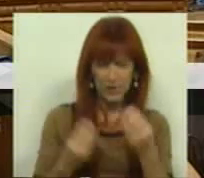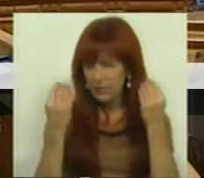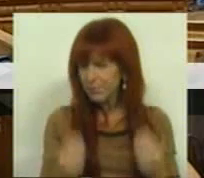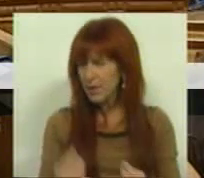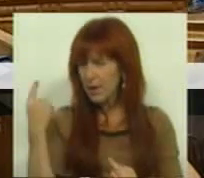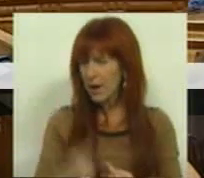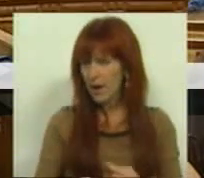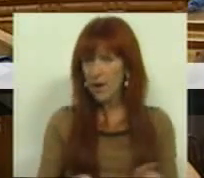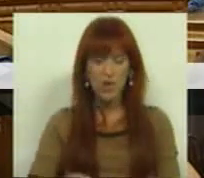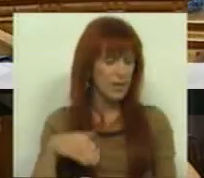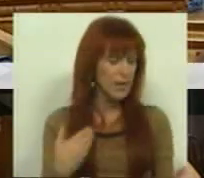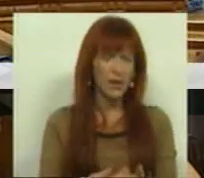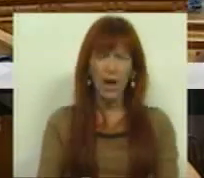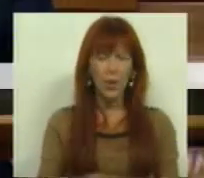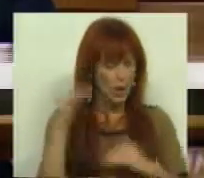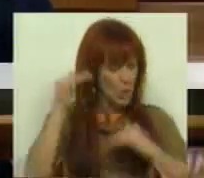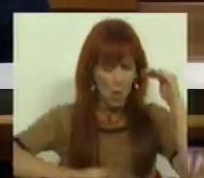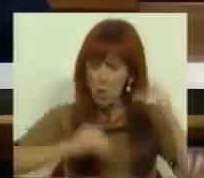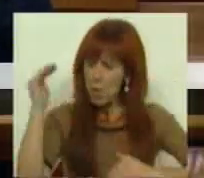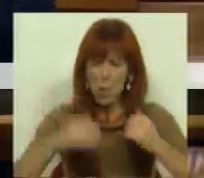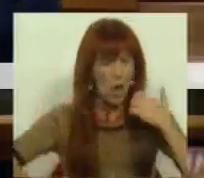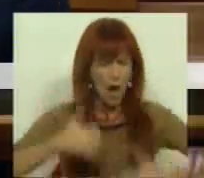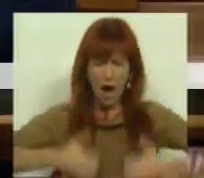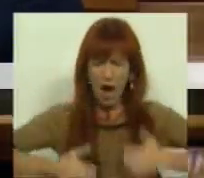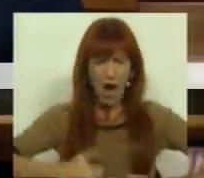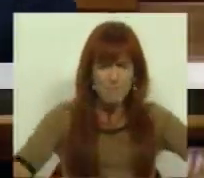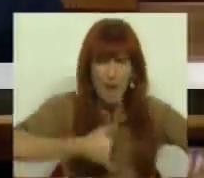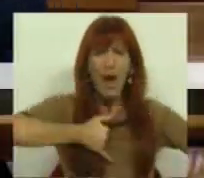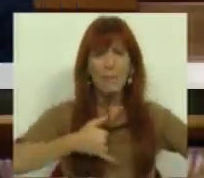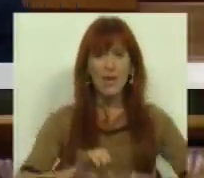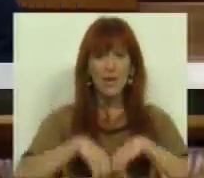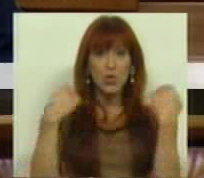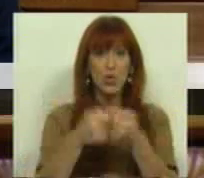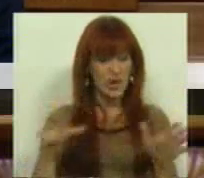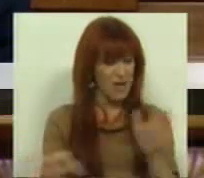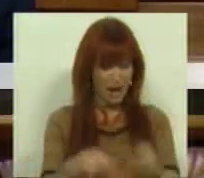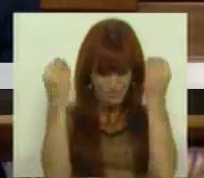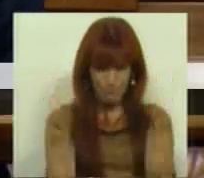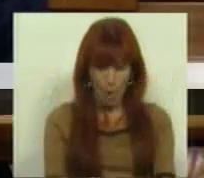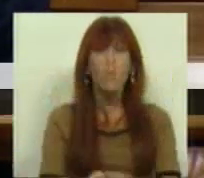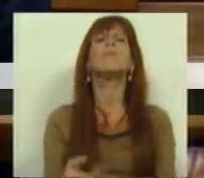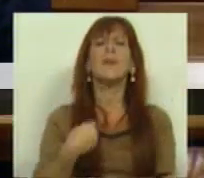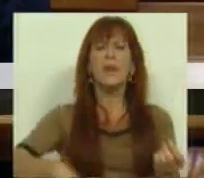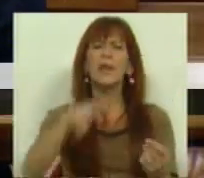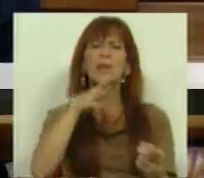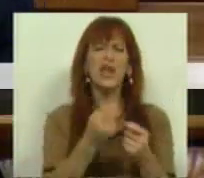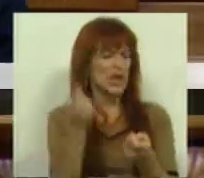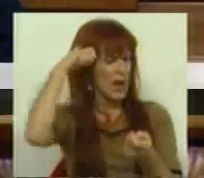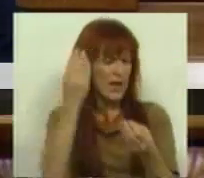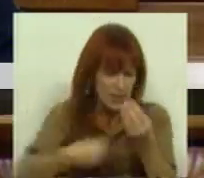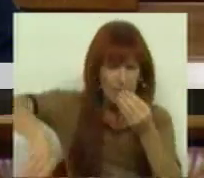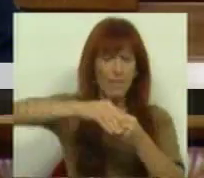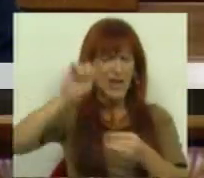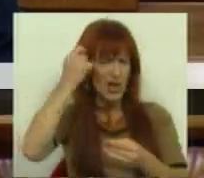injusta e está a causar instabilidade e pânico social. Esta lei é injusta e acrescenta crise à crise,